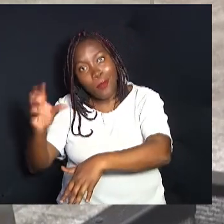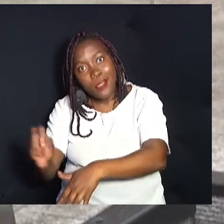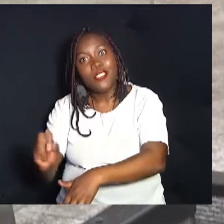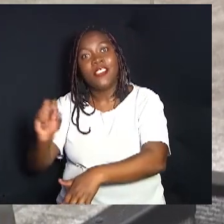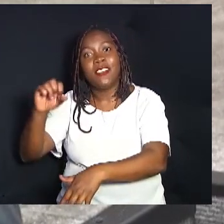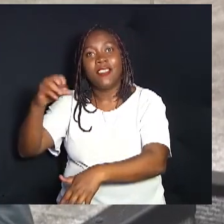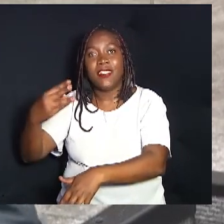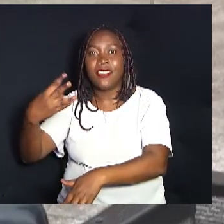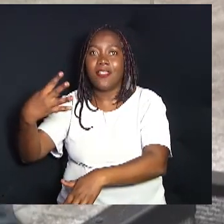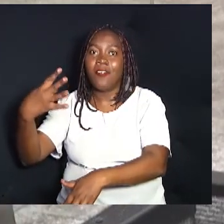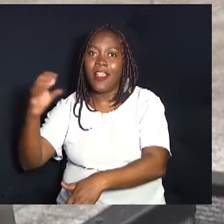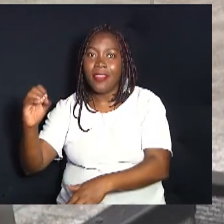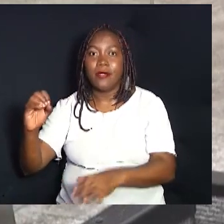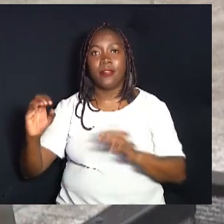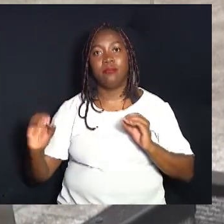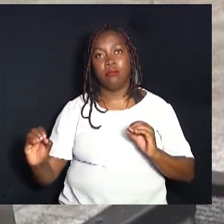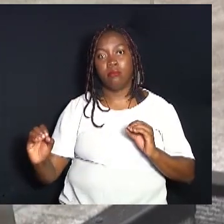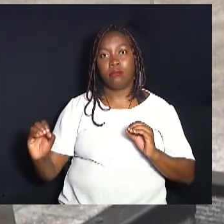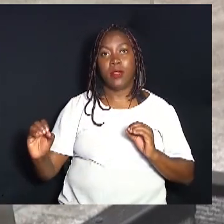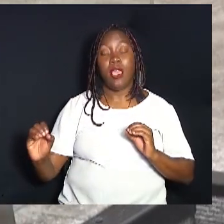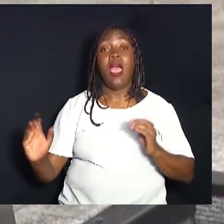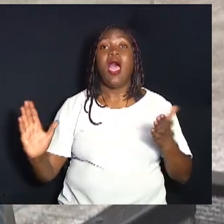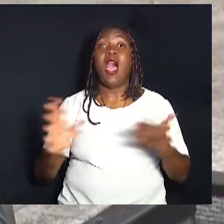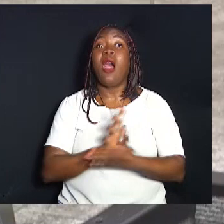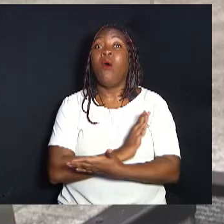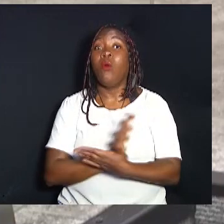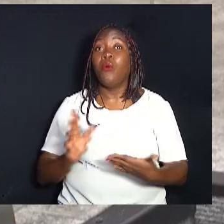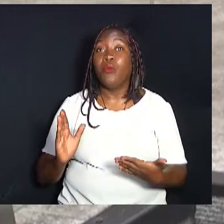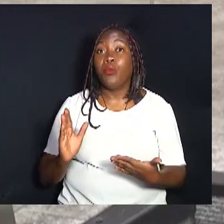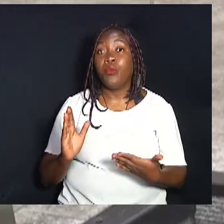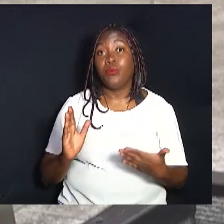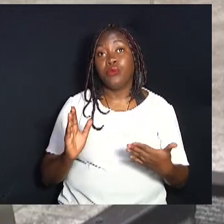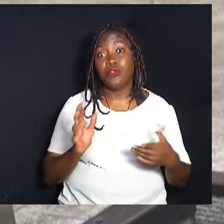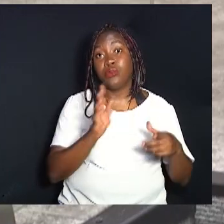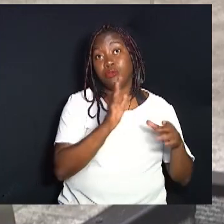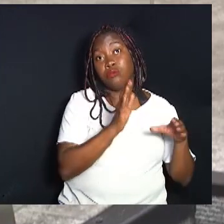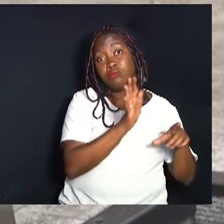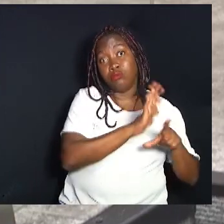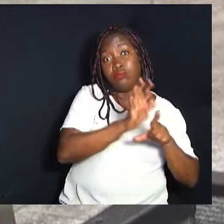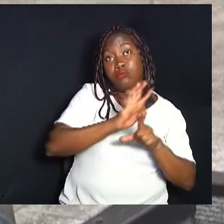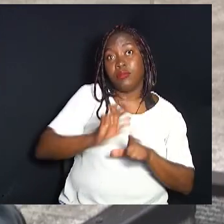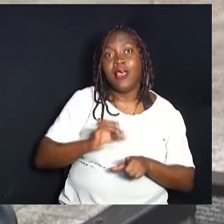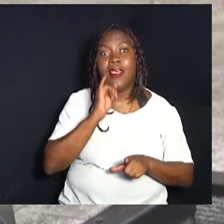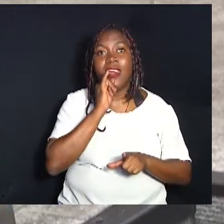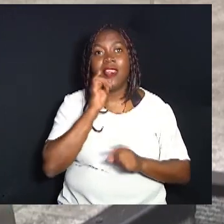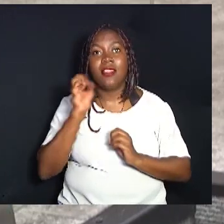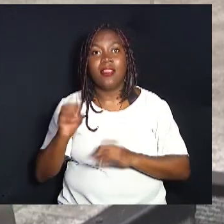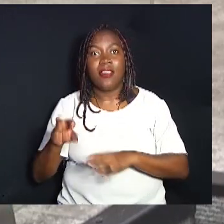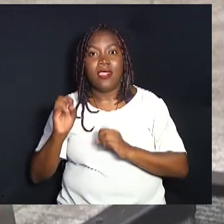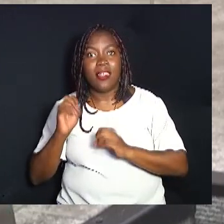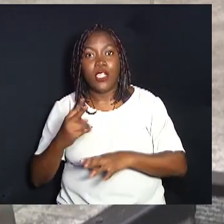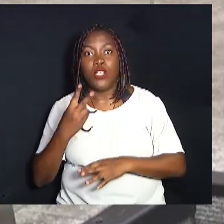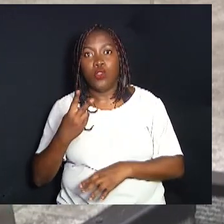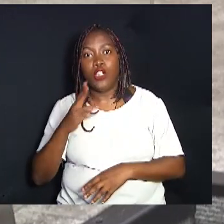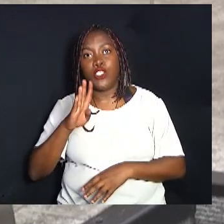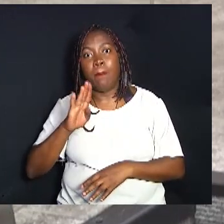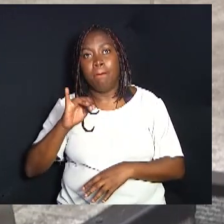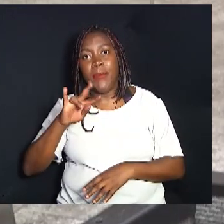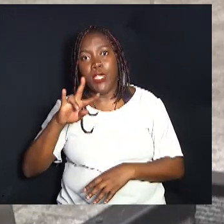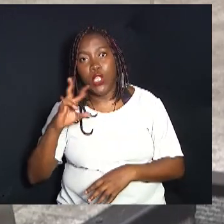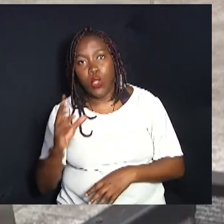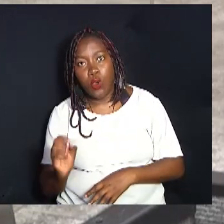,3 bilhões. Isso fecha no zero. Alguns setores, por exemplo, educação,